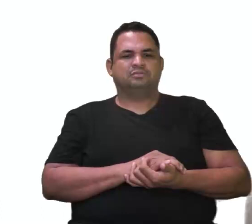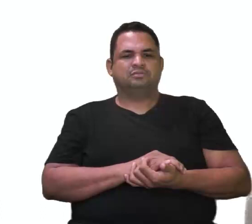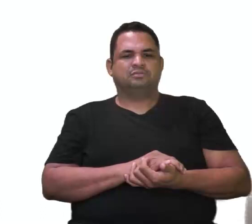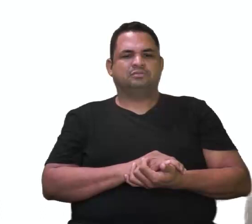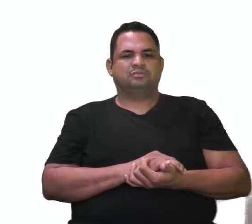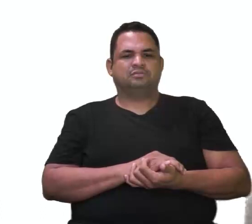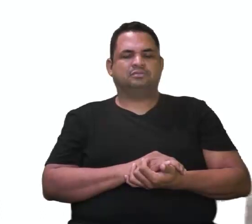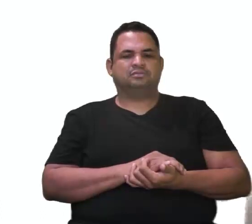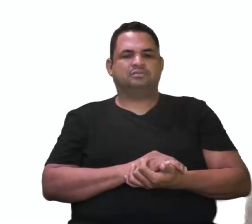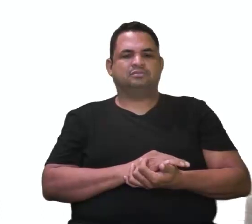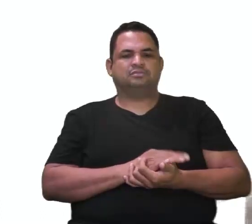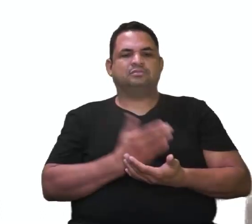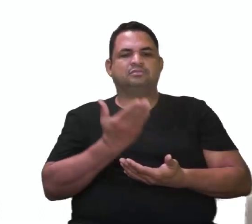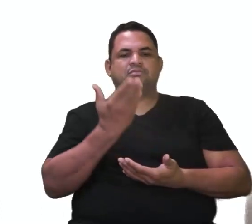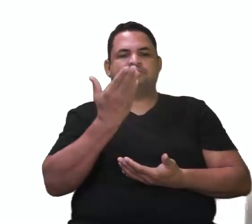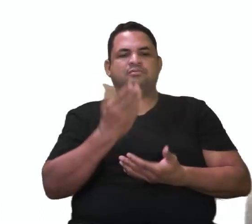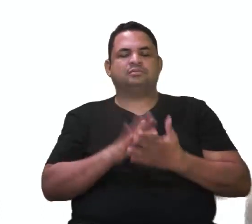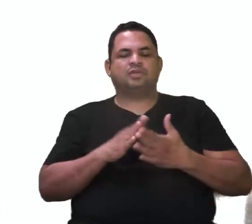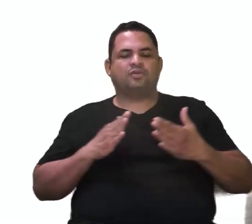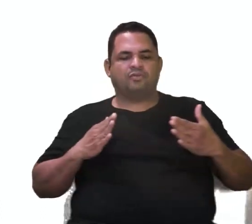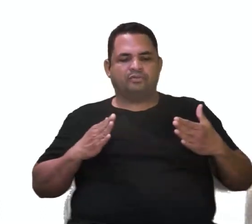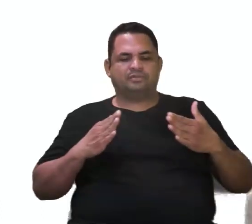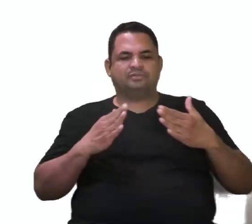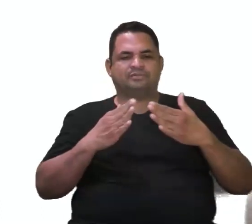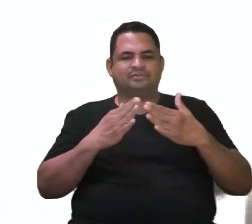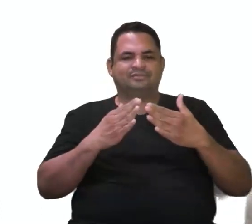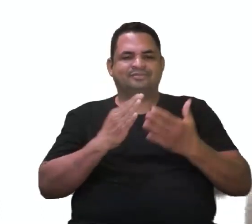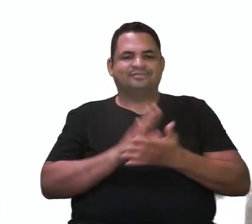O que é isso, professora? Convergência.